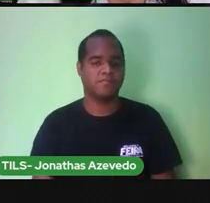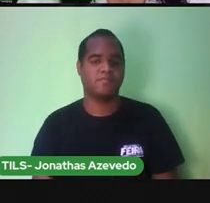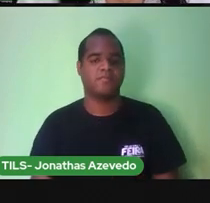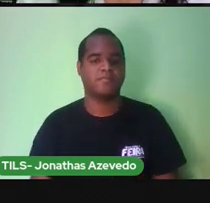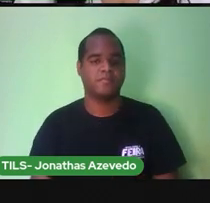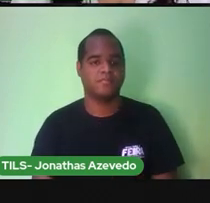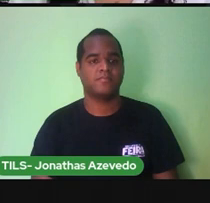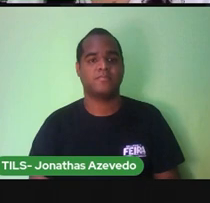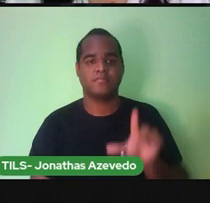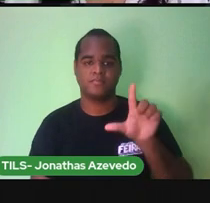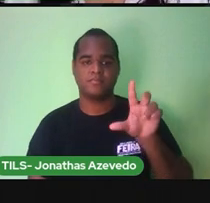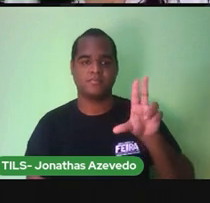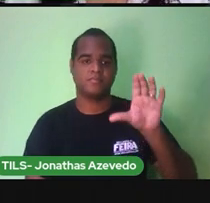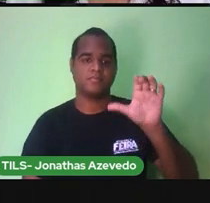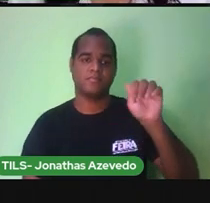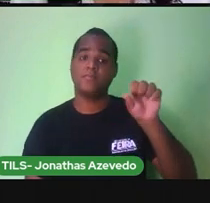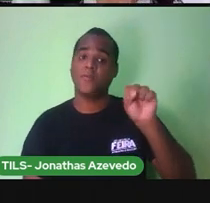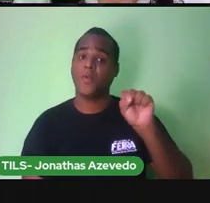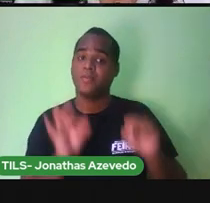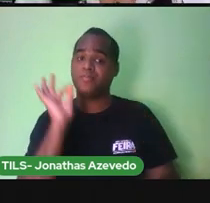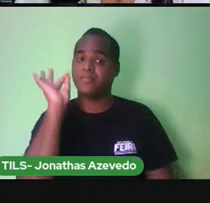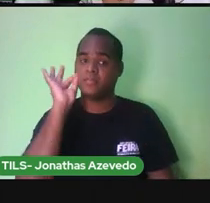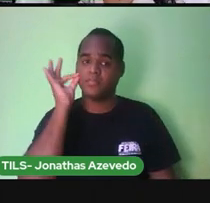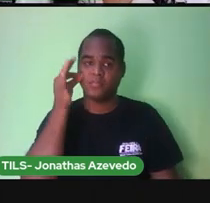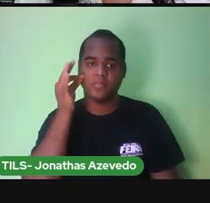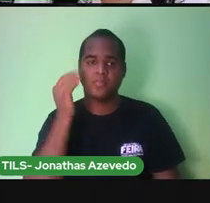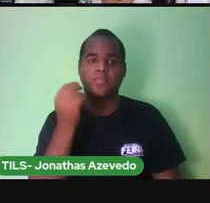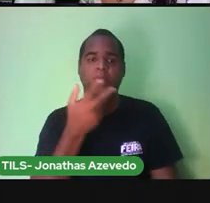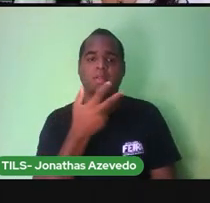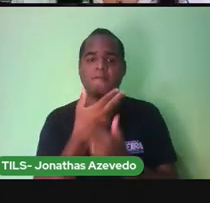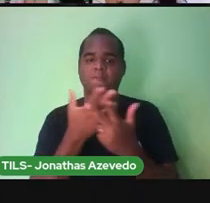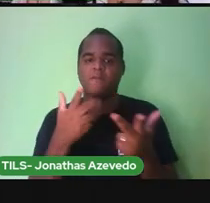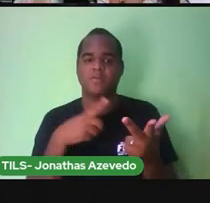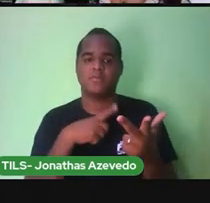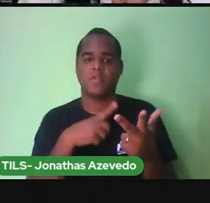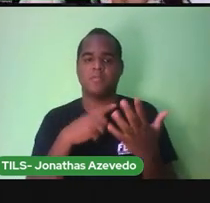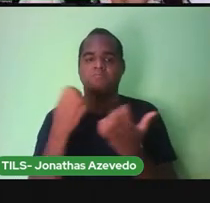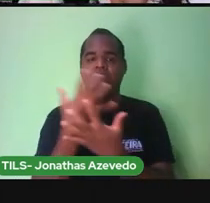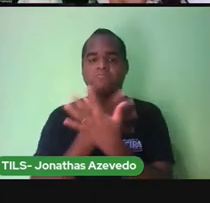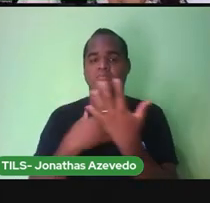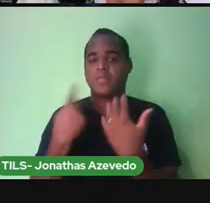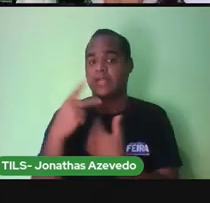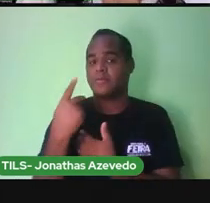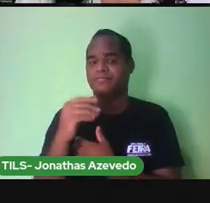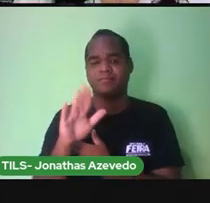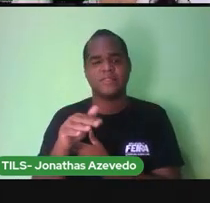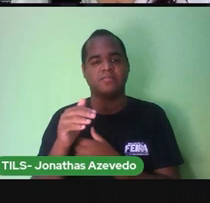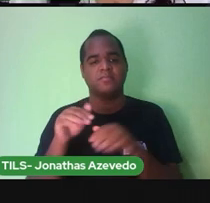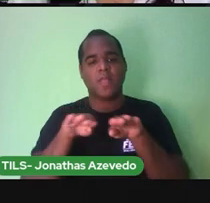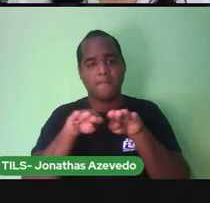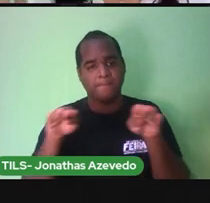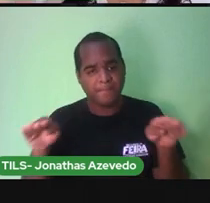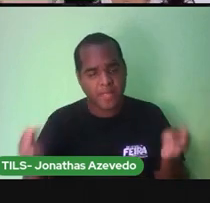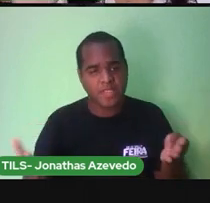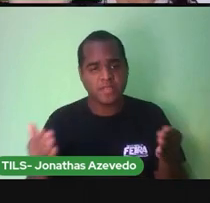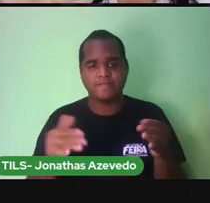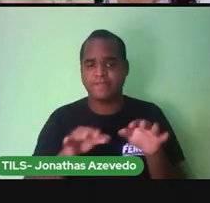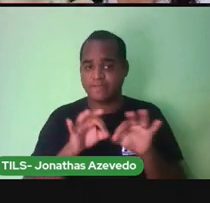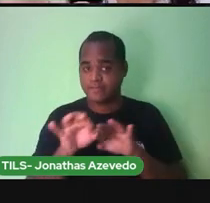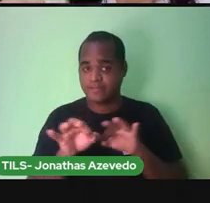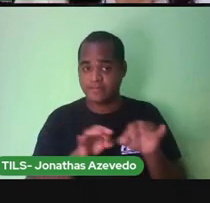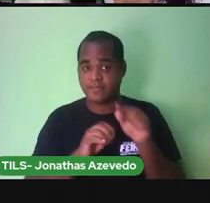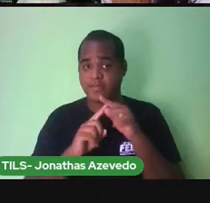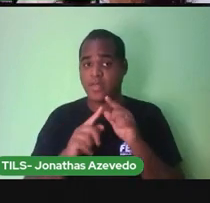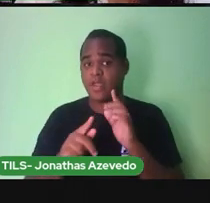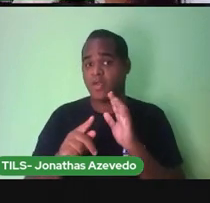Lucas É adulto E Lucas Mediu Toda a mesa Olha só O que ele falou Eu medi Com o meu